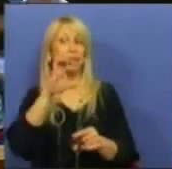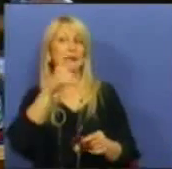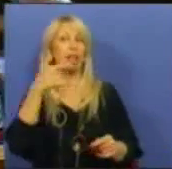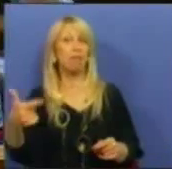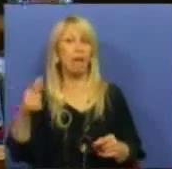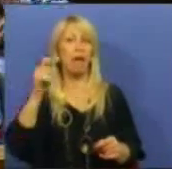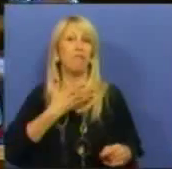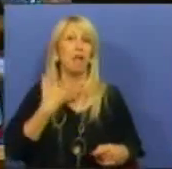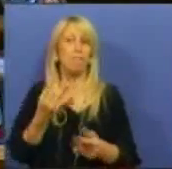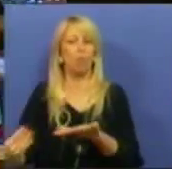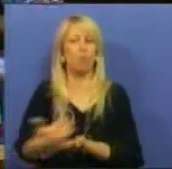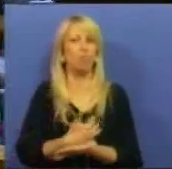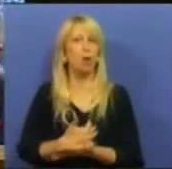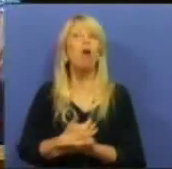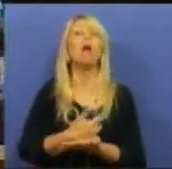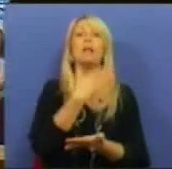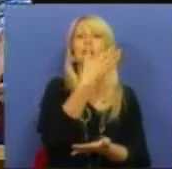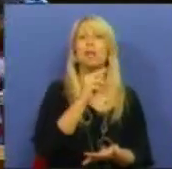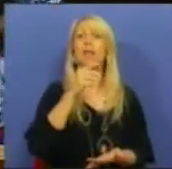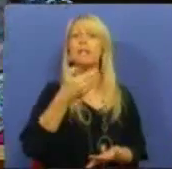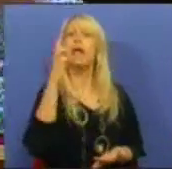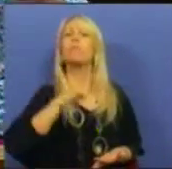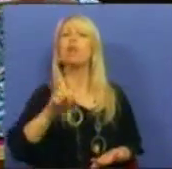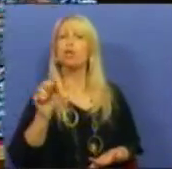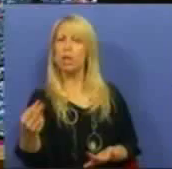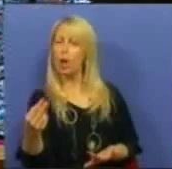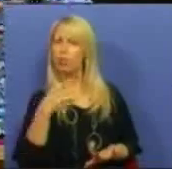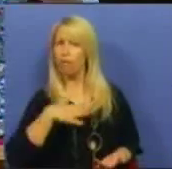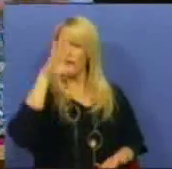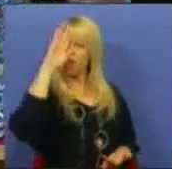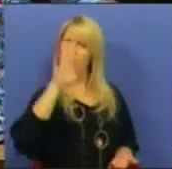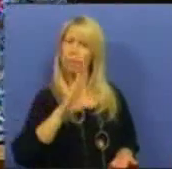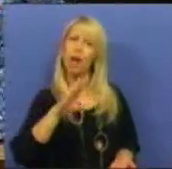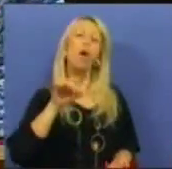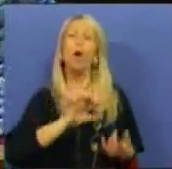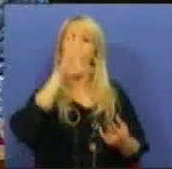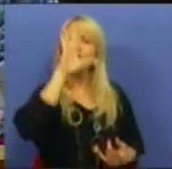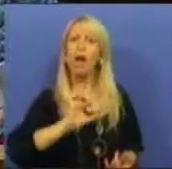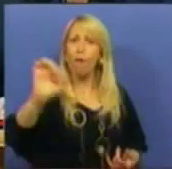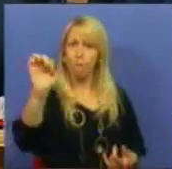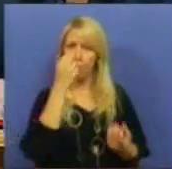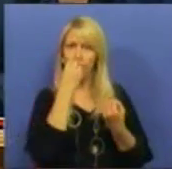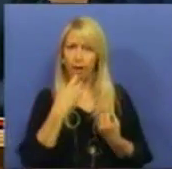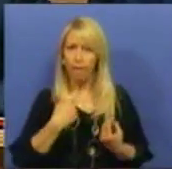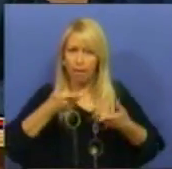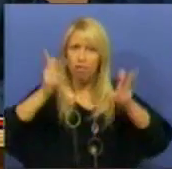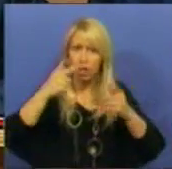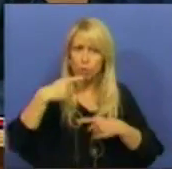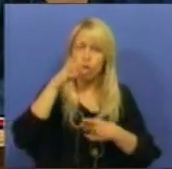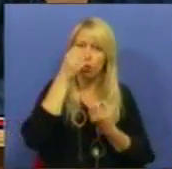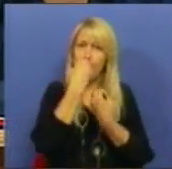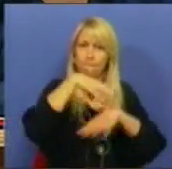137 milhões de euros. Eu quero saber se o seu Governo está disposto a perder pelo menos 30 milhões neste processo. E quero